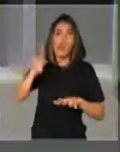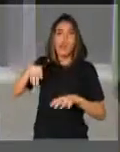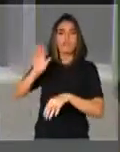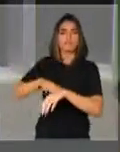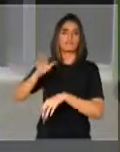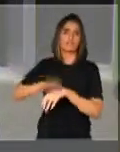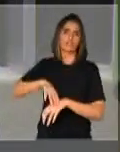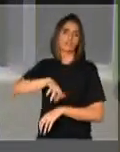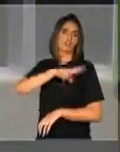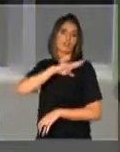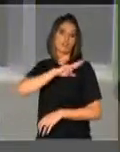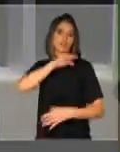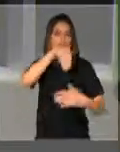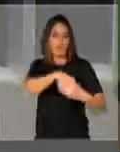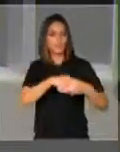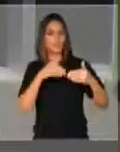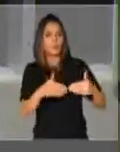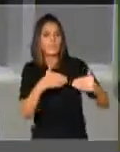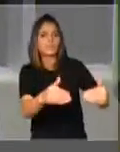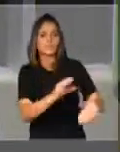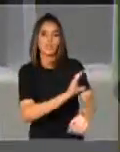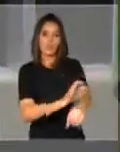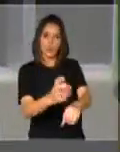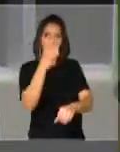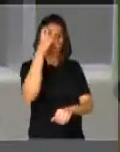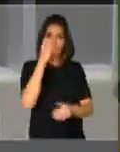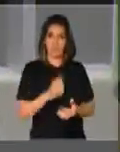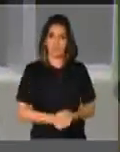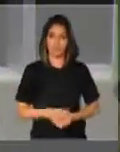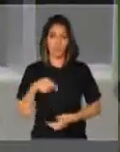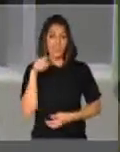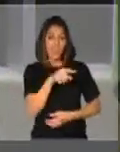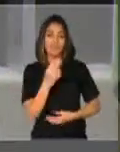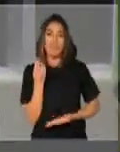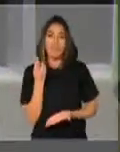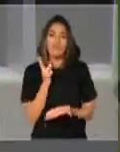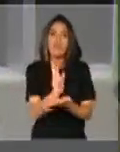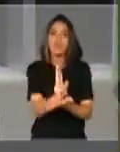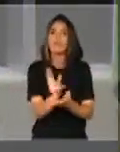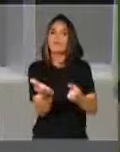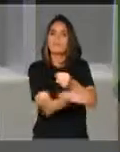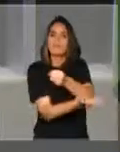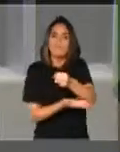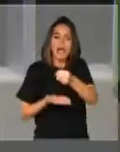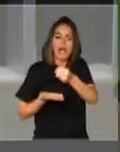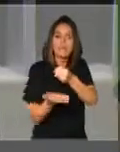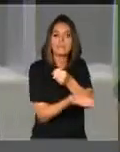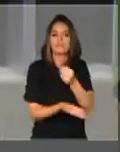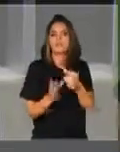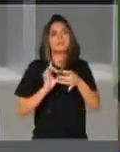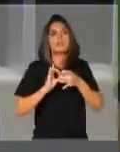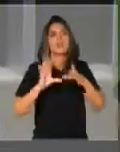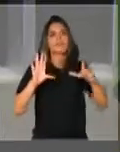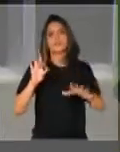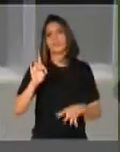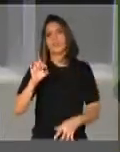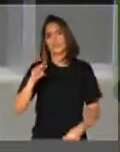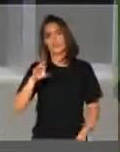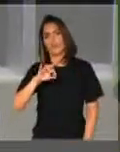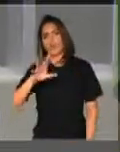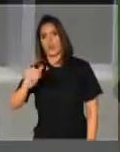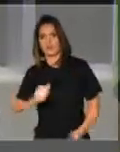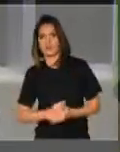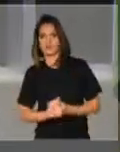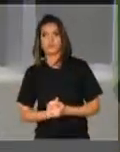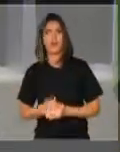de competência do Ministério da Cultura. Essa pasta que representa um pilar da democracia brasileira e que